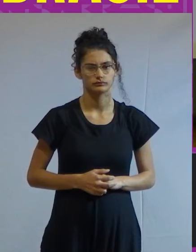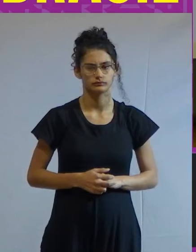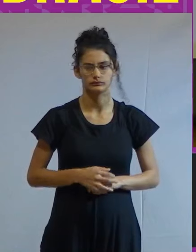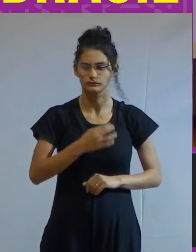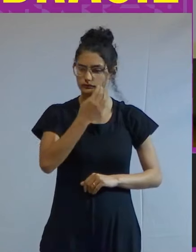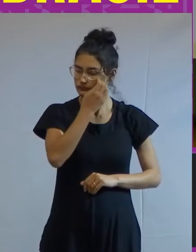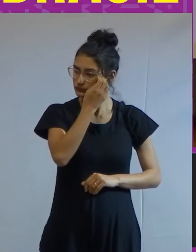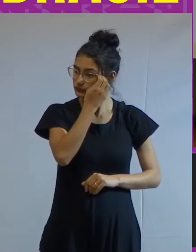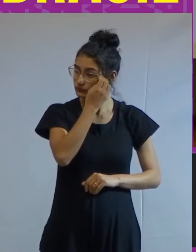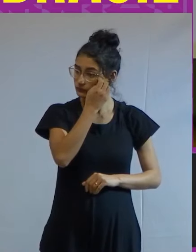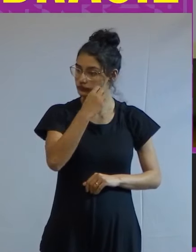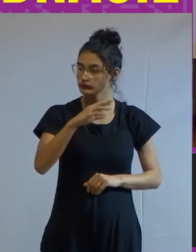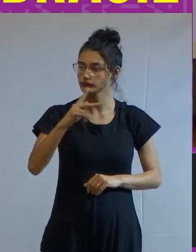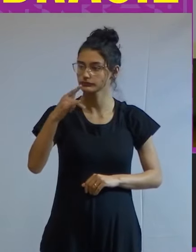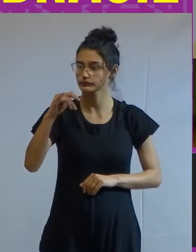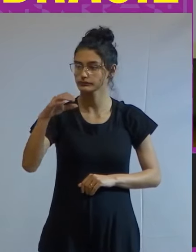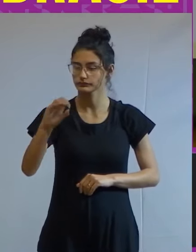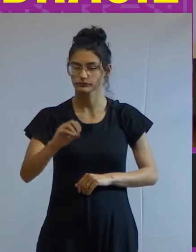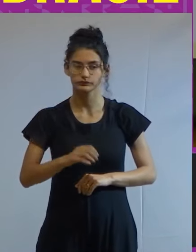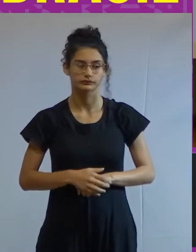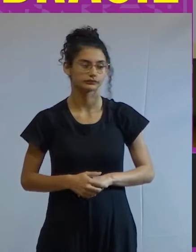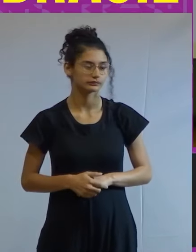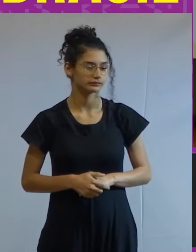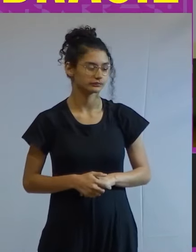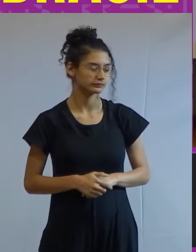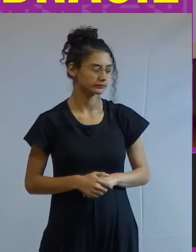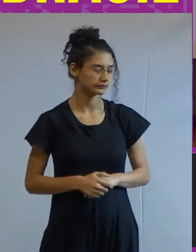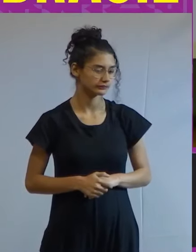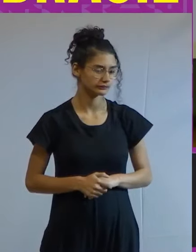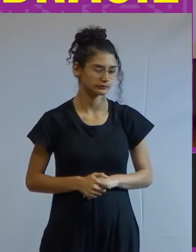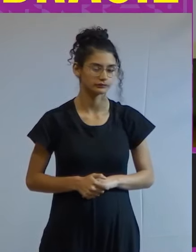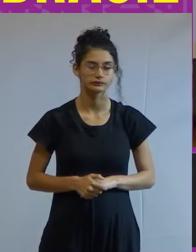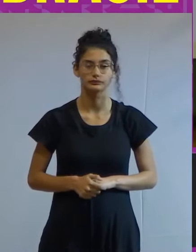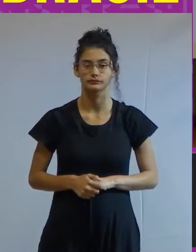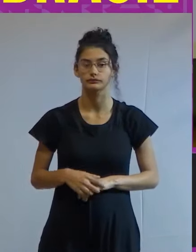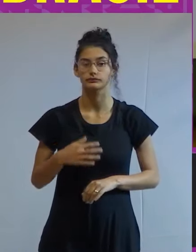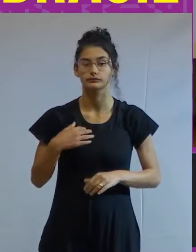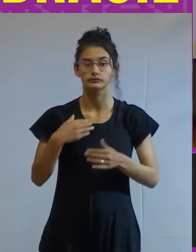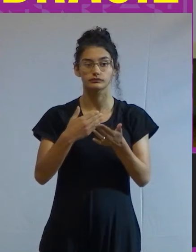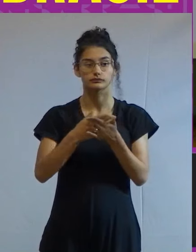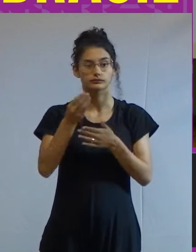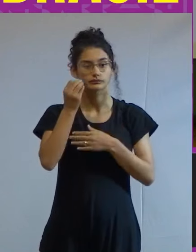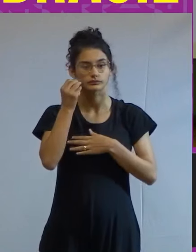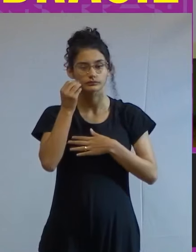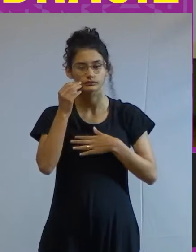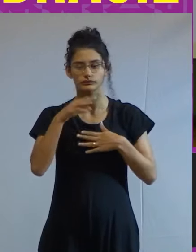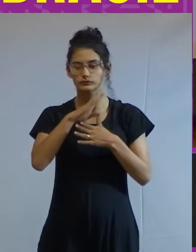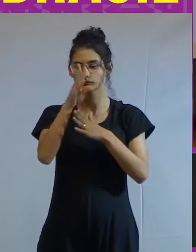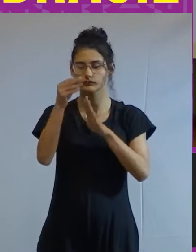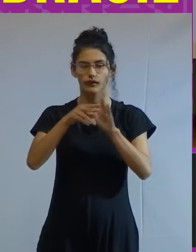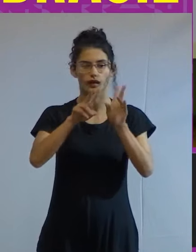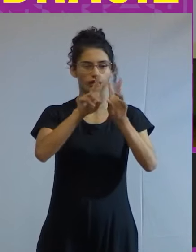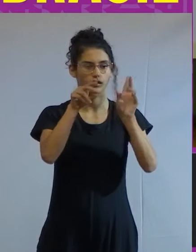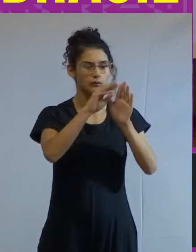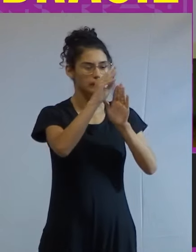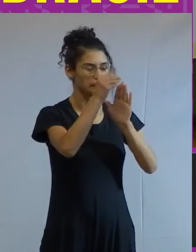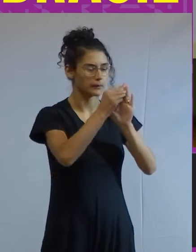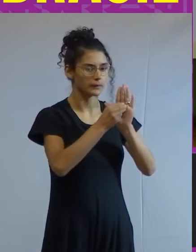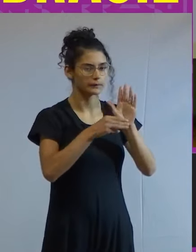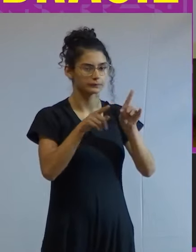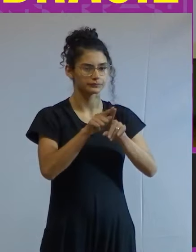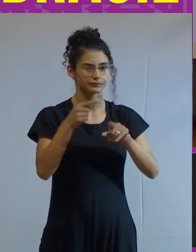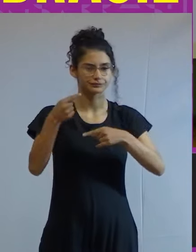do Chico de Oliveira eu vou começar tentando colocar alguns termos aqui para para